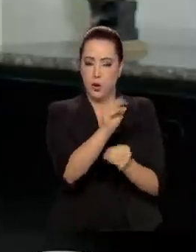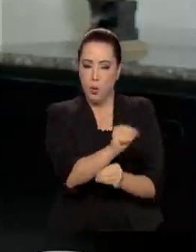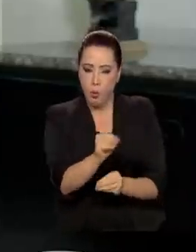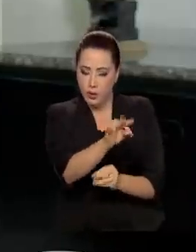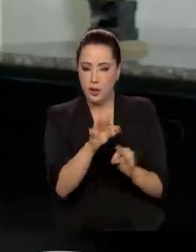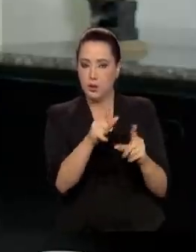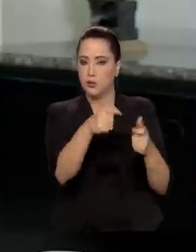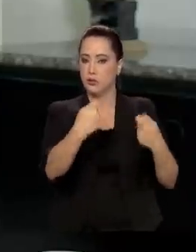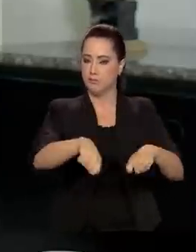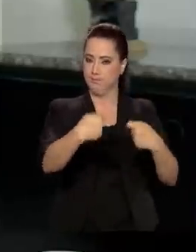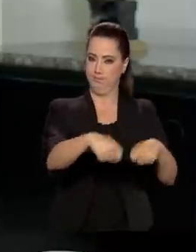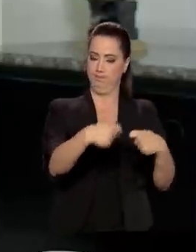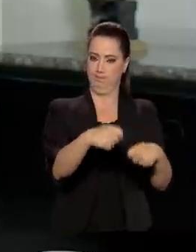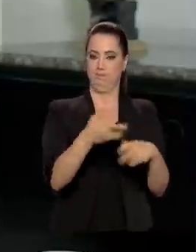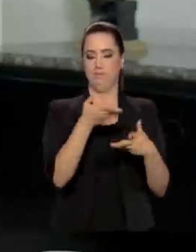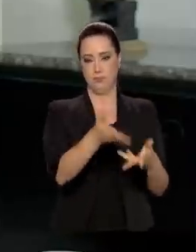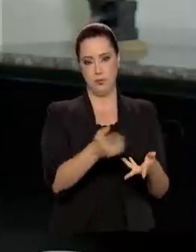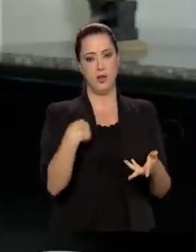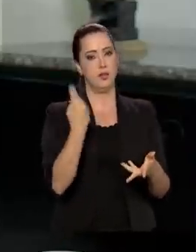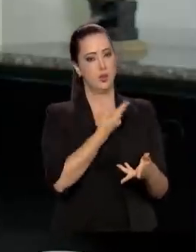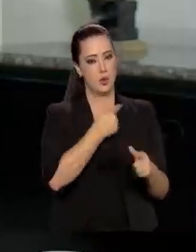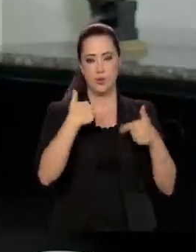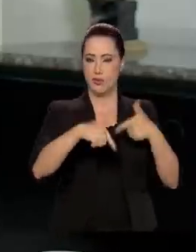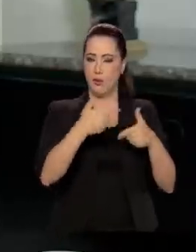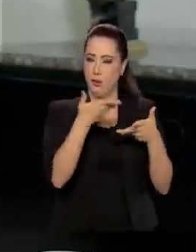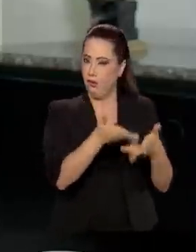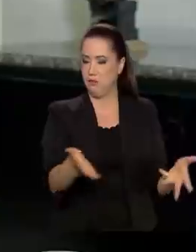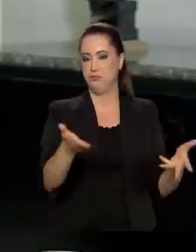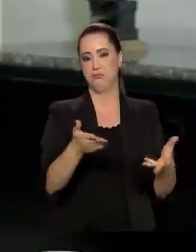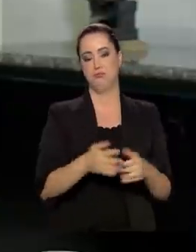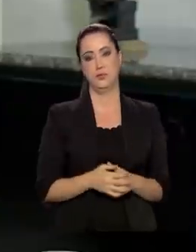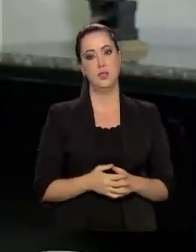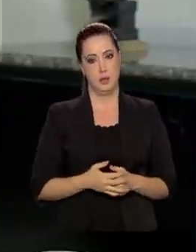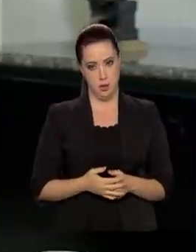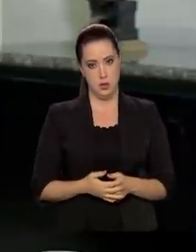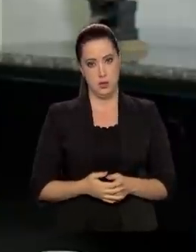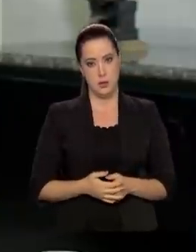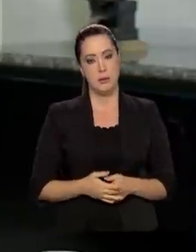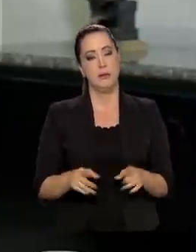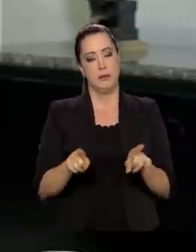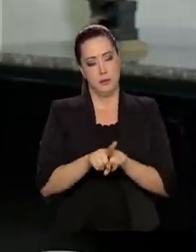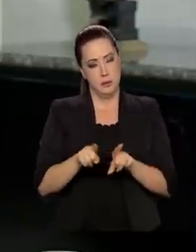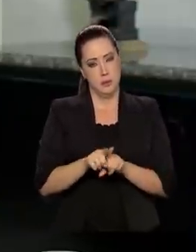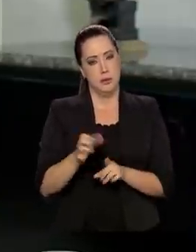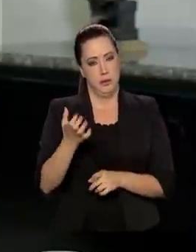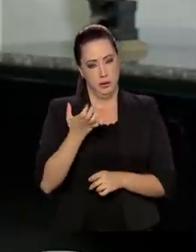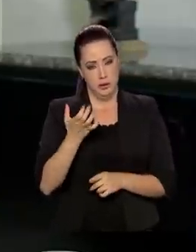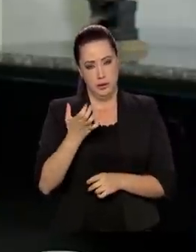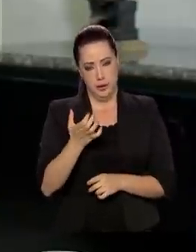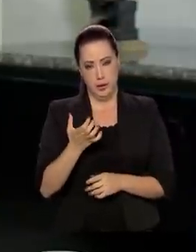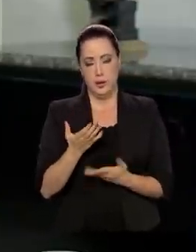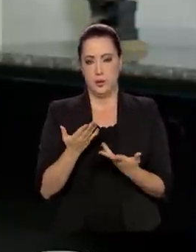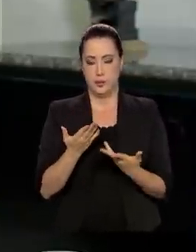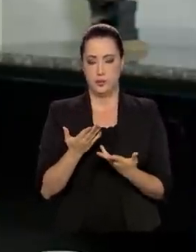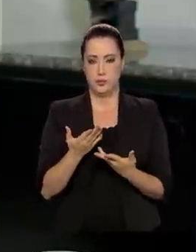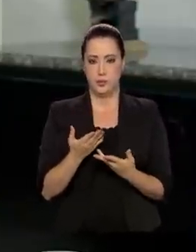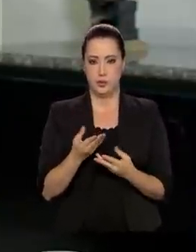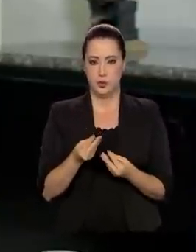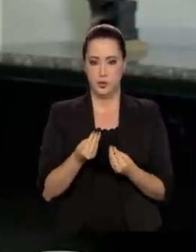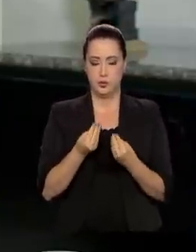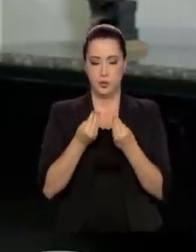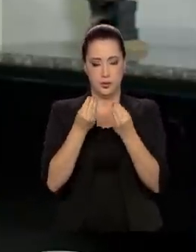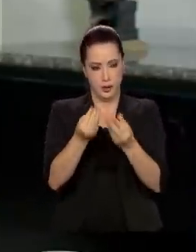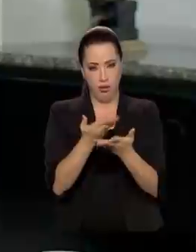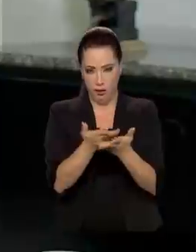precisam e isso é a nossa missão. Desejo também que a virada de ano seja